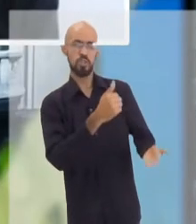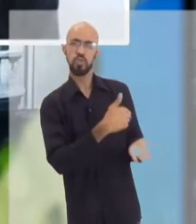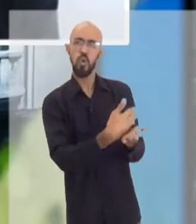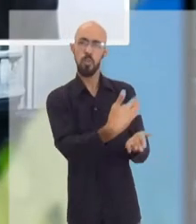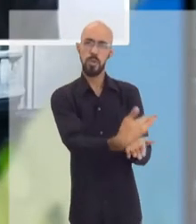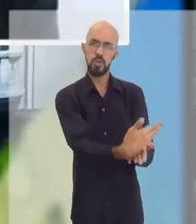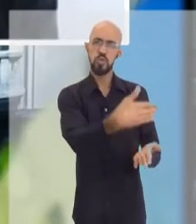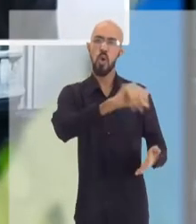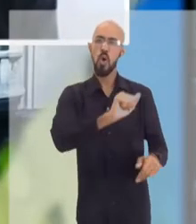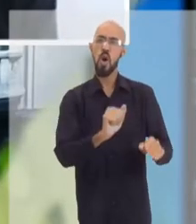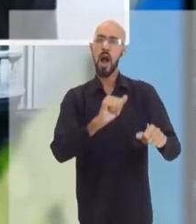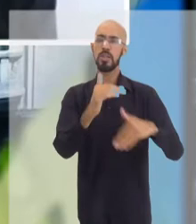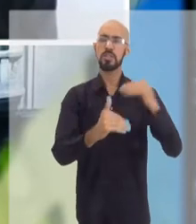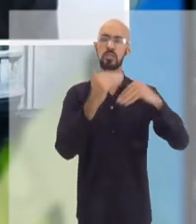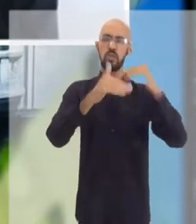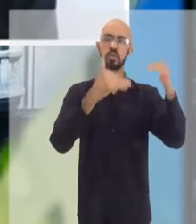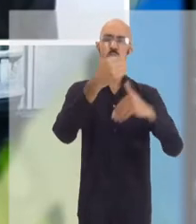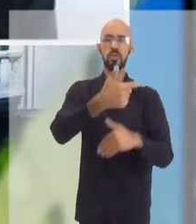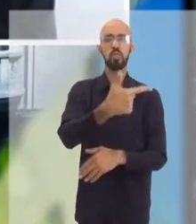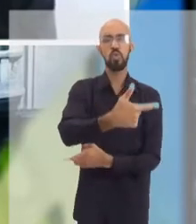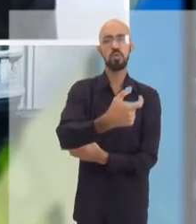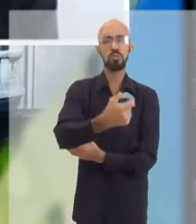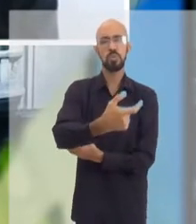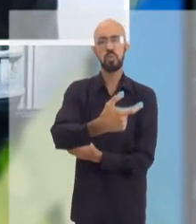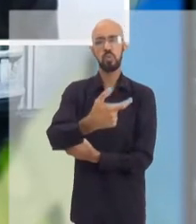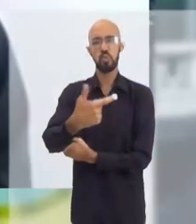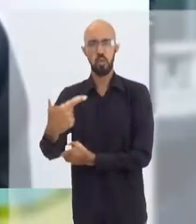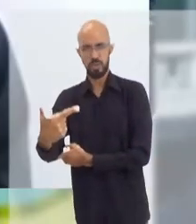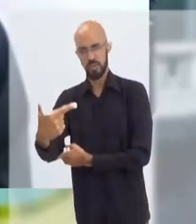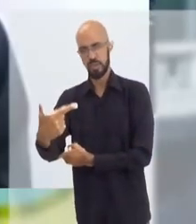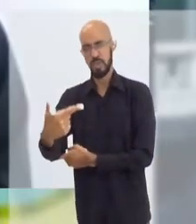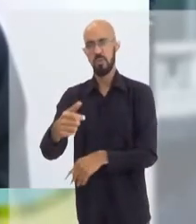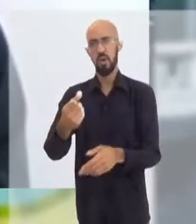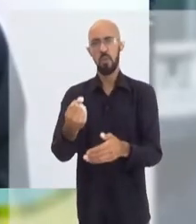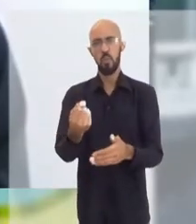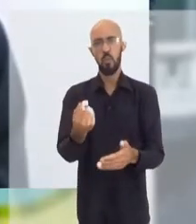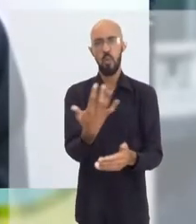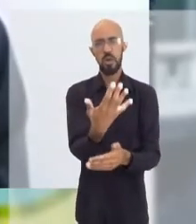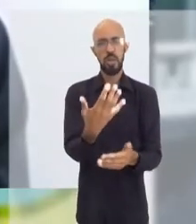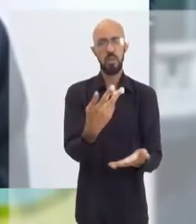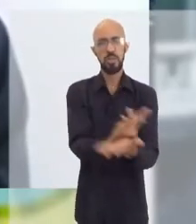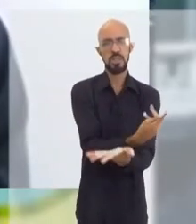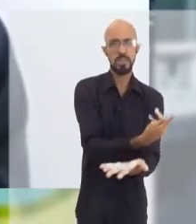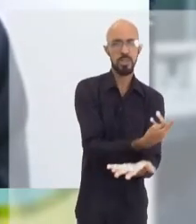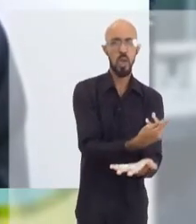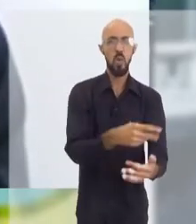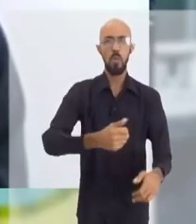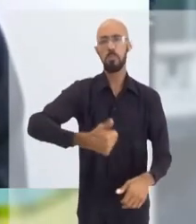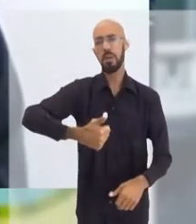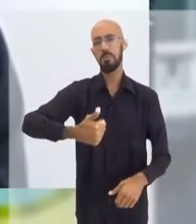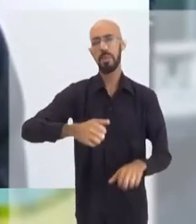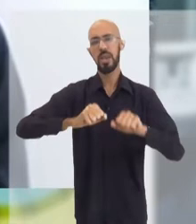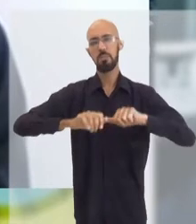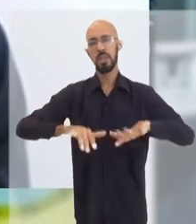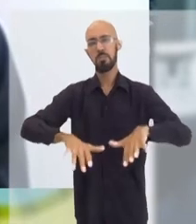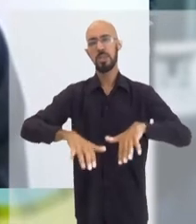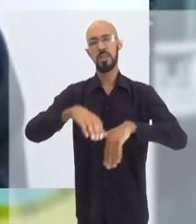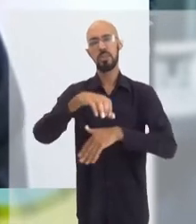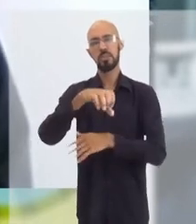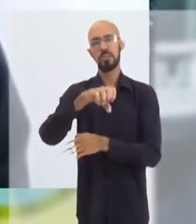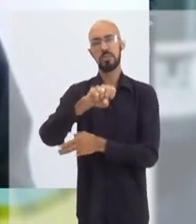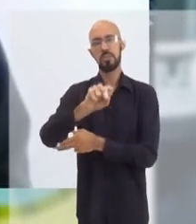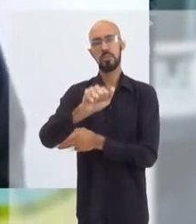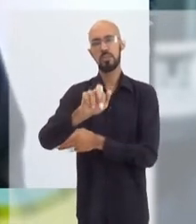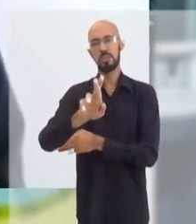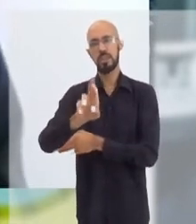Nós começamos a desenvolver as vacinas de RNA mensageiro em 2002, desde a primeira epidemia do SARS, onde aquele coronavírus